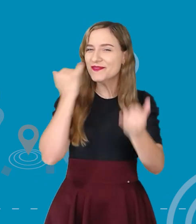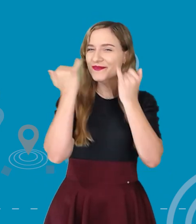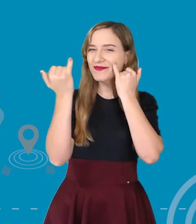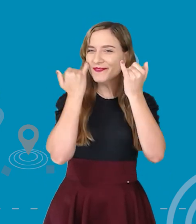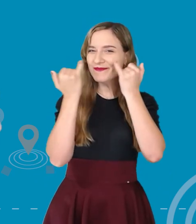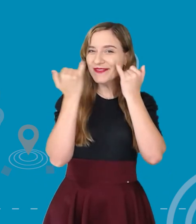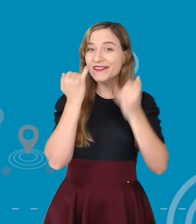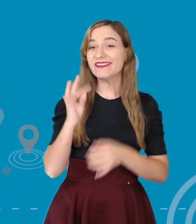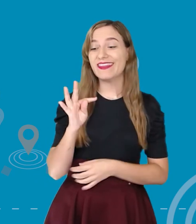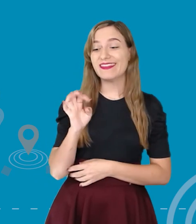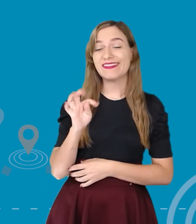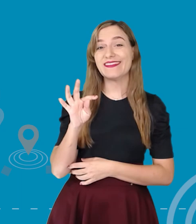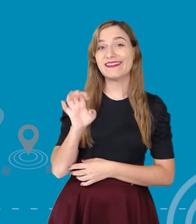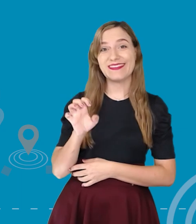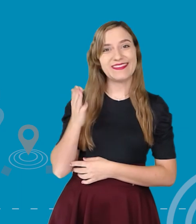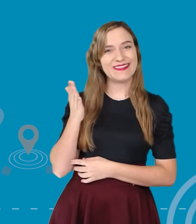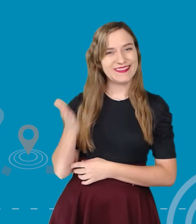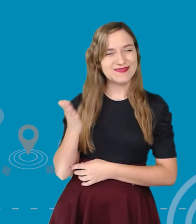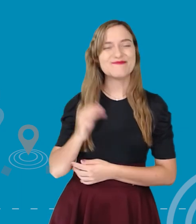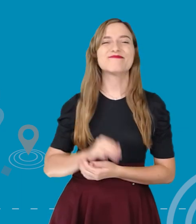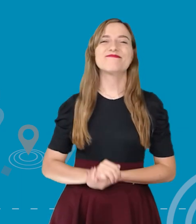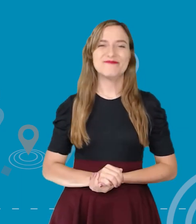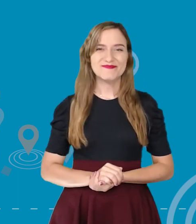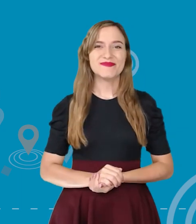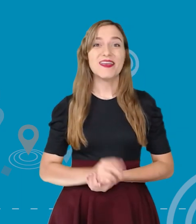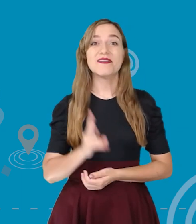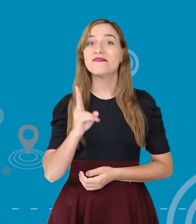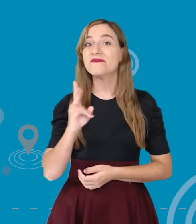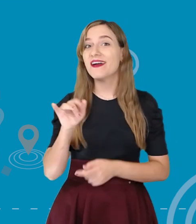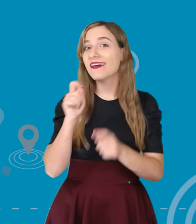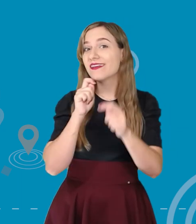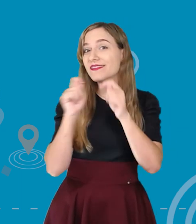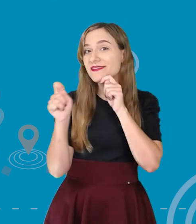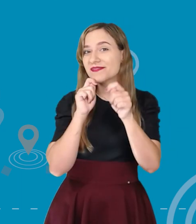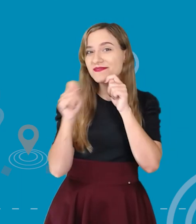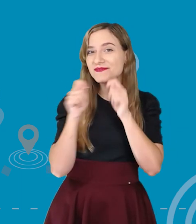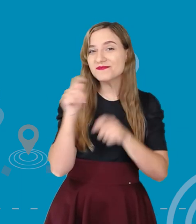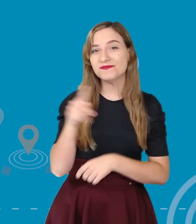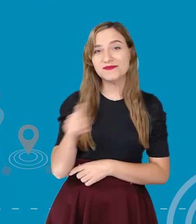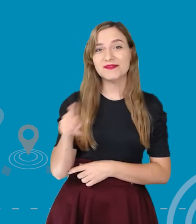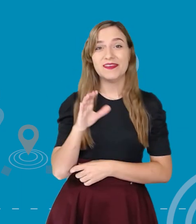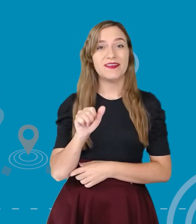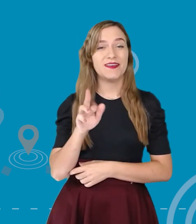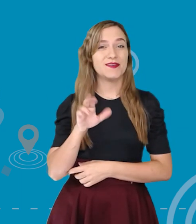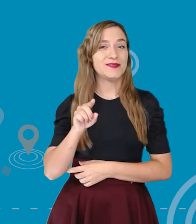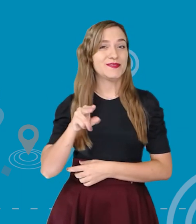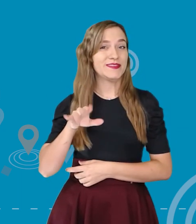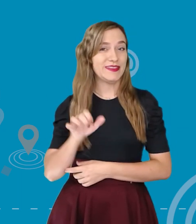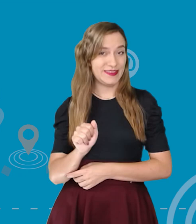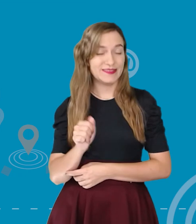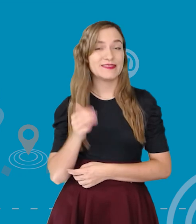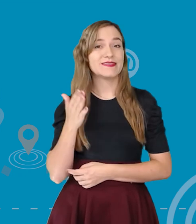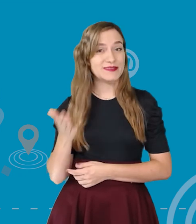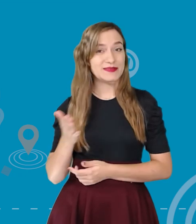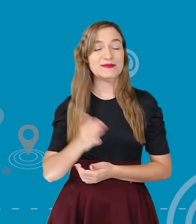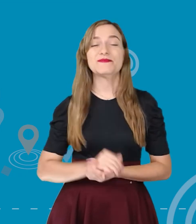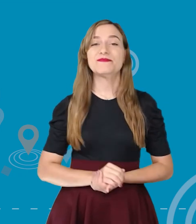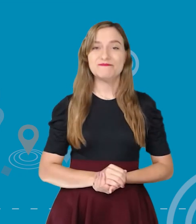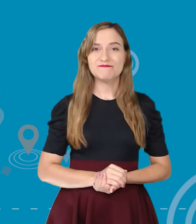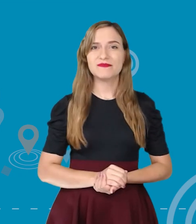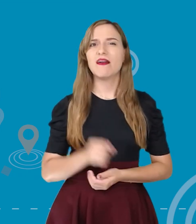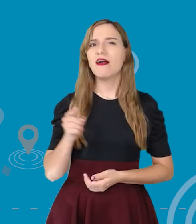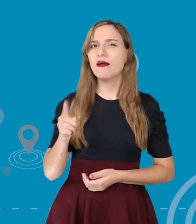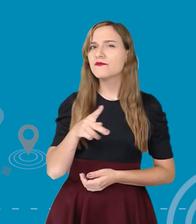Informando, T.T. Ribeiro, irá entrevistar a professora Carolina de Carmo